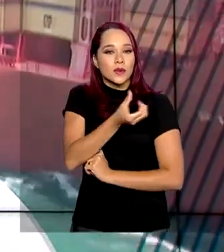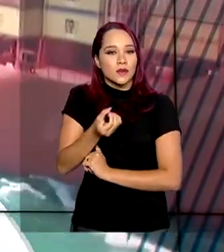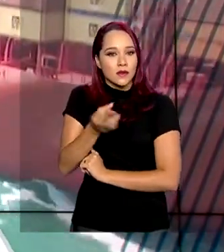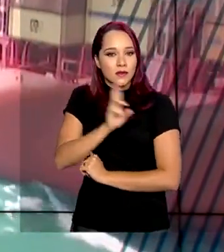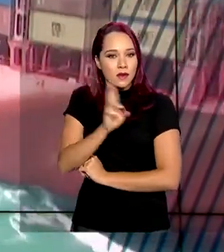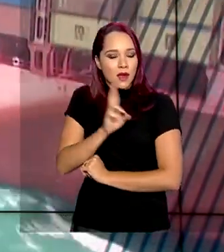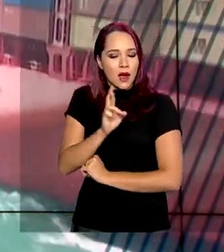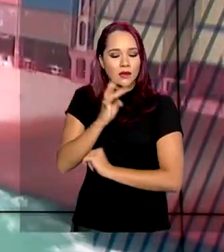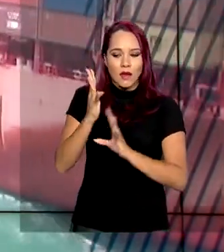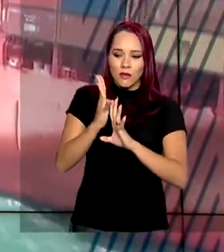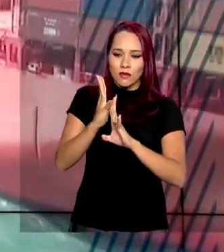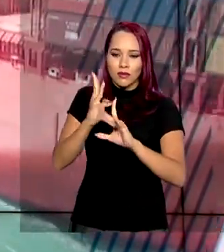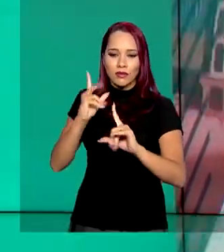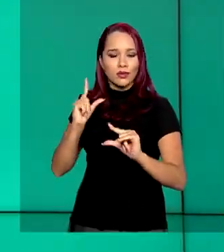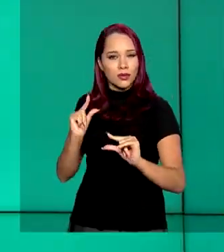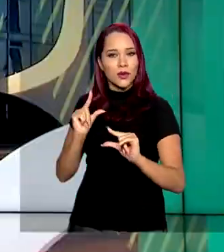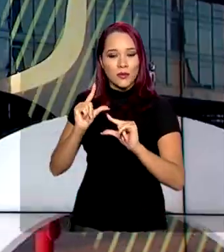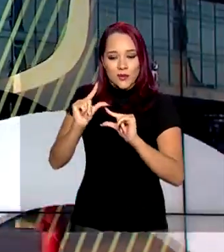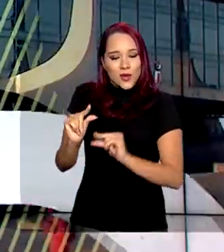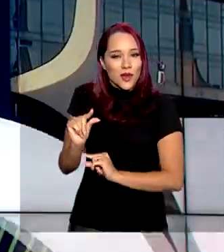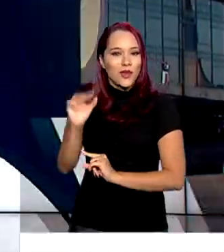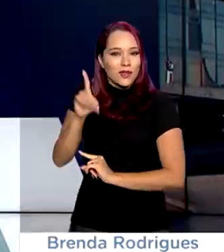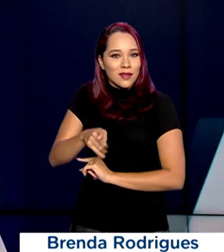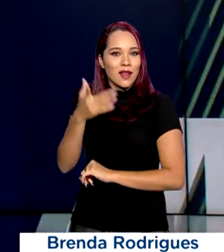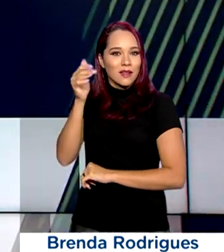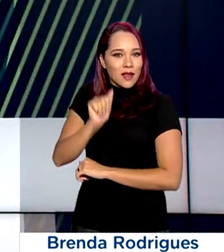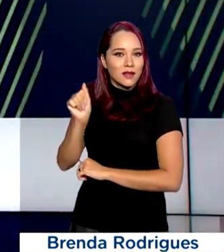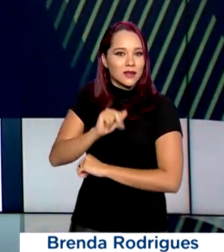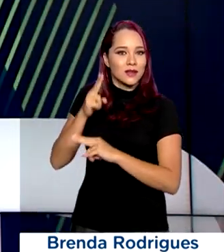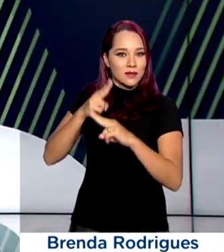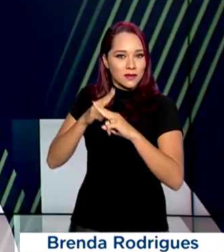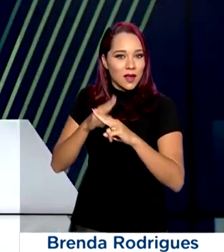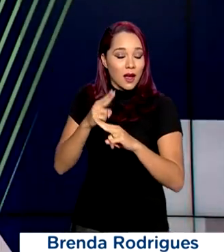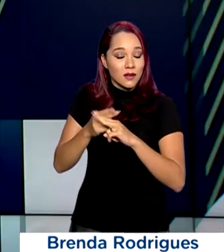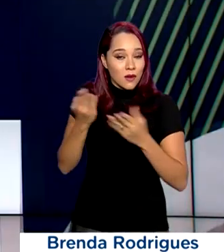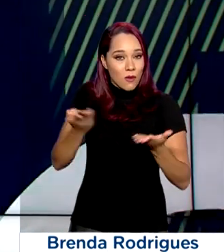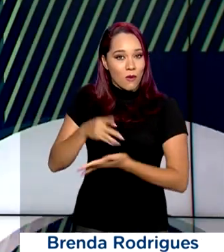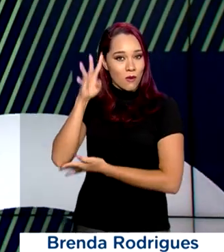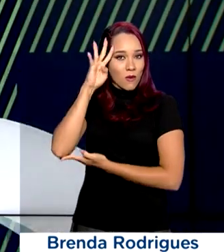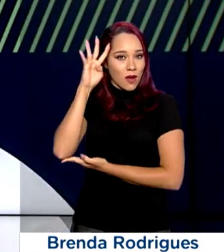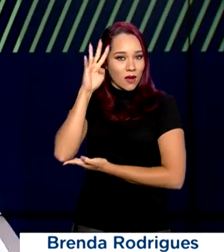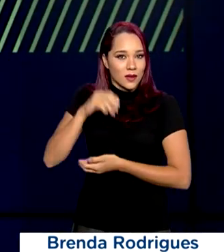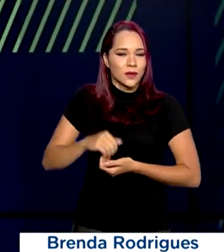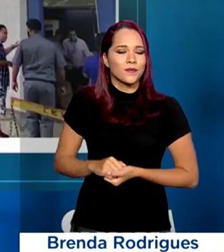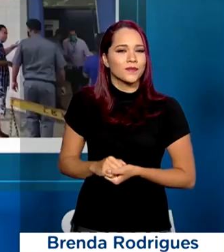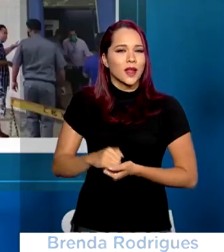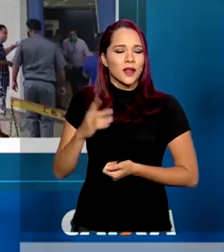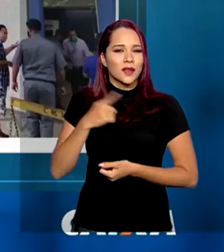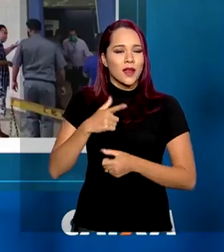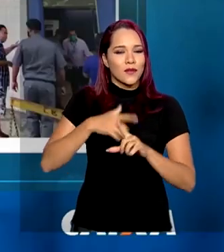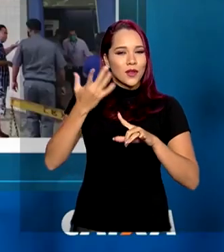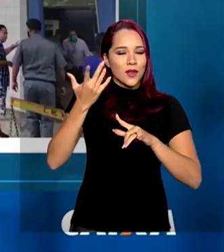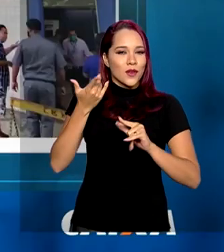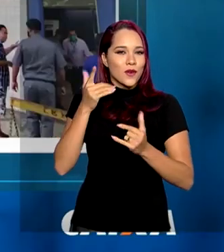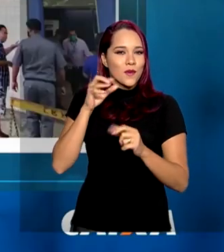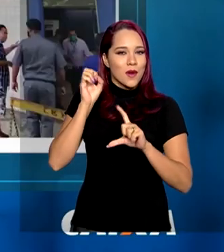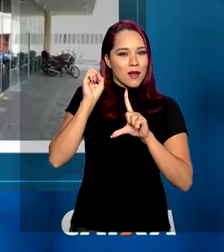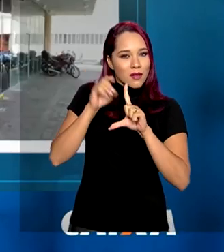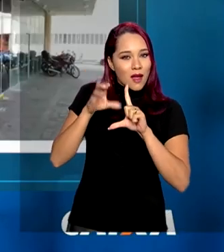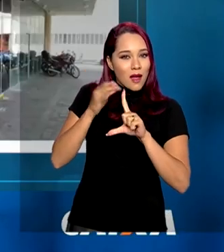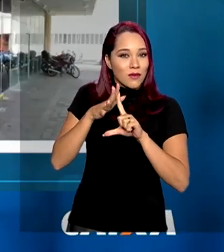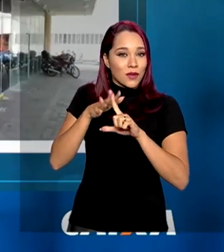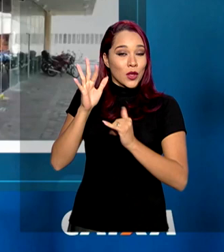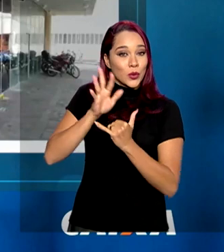encontrou filas menores nas agências da Caixa Econômica nesta quarta-feira. Durante uma live agora há pouco pela internet,